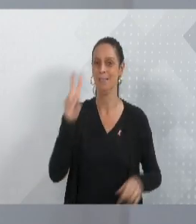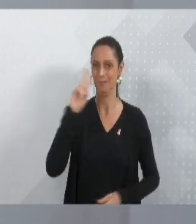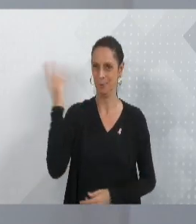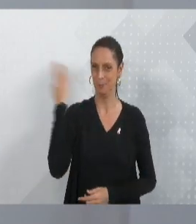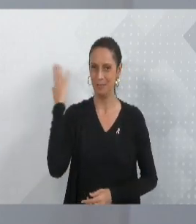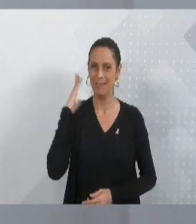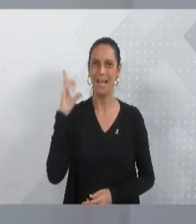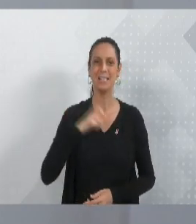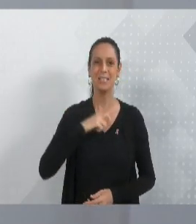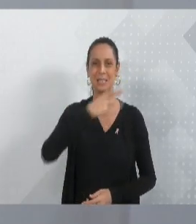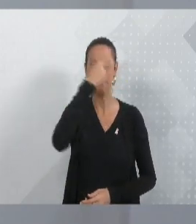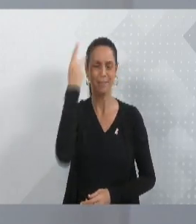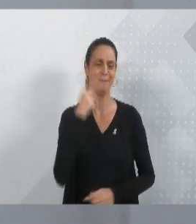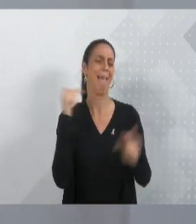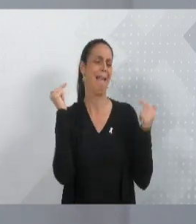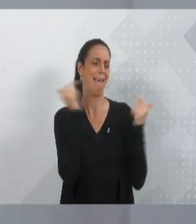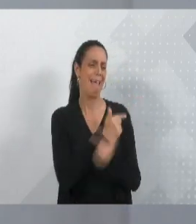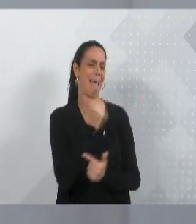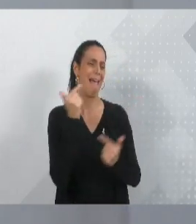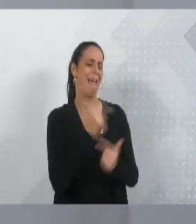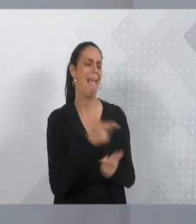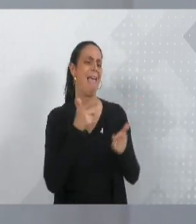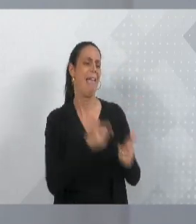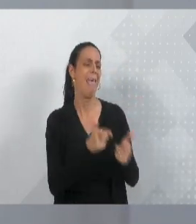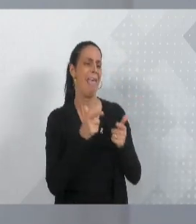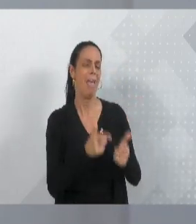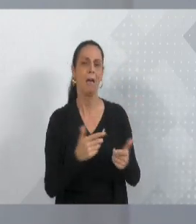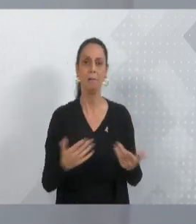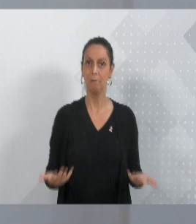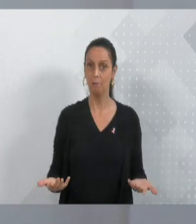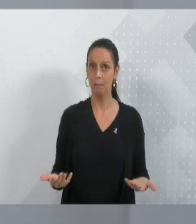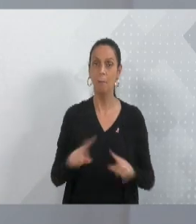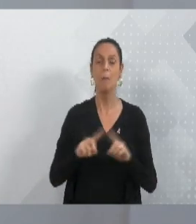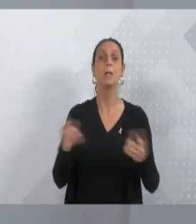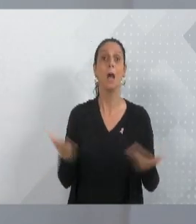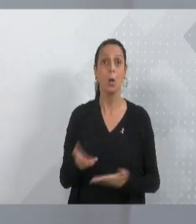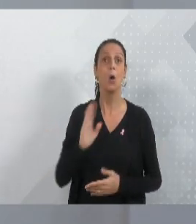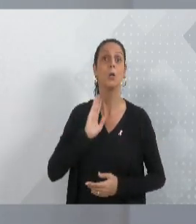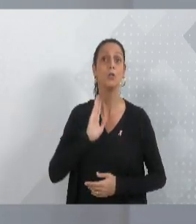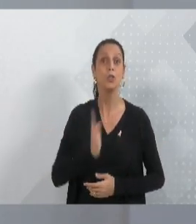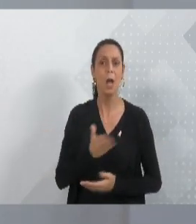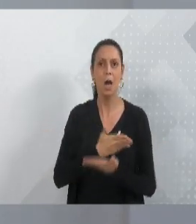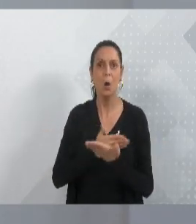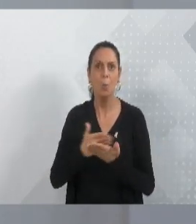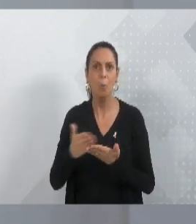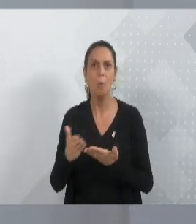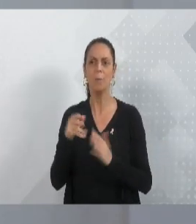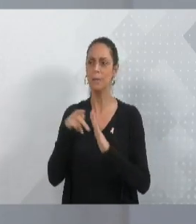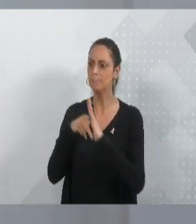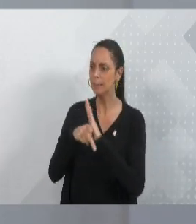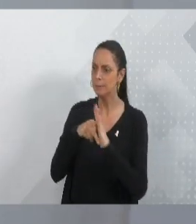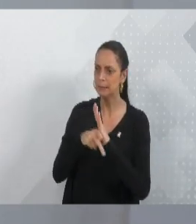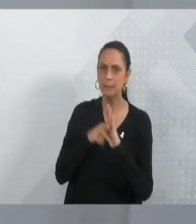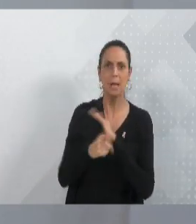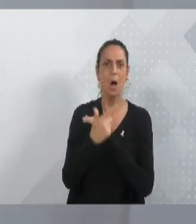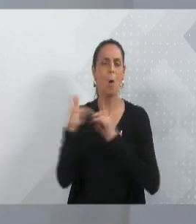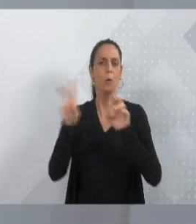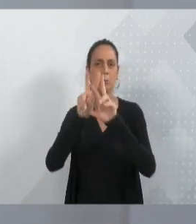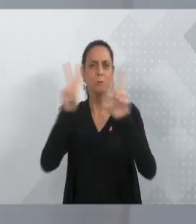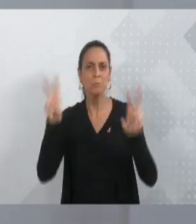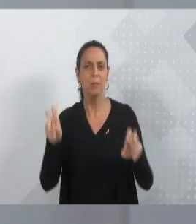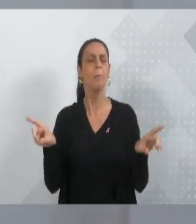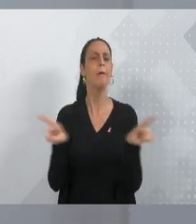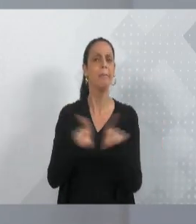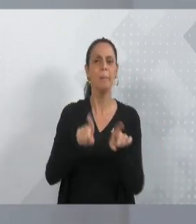em várias situações. E está aqui, como agora, estou pedindo estudos em relação a outros temas, e, claro, tudo que você sai